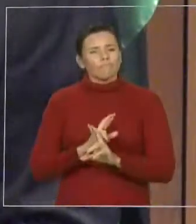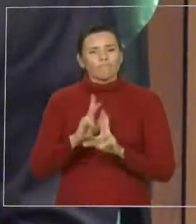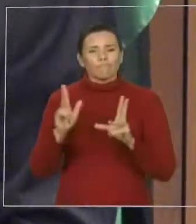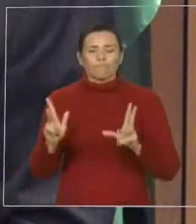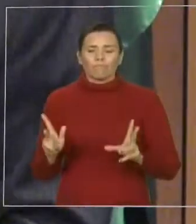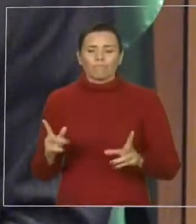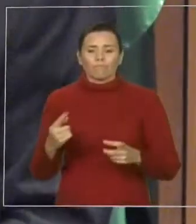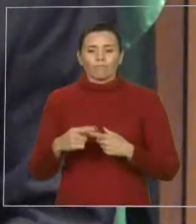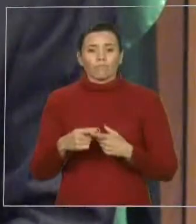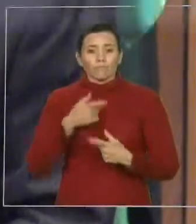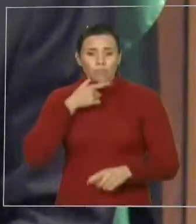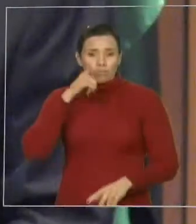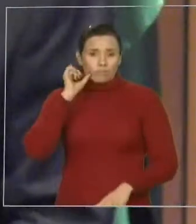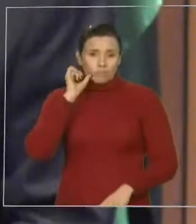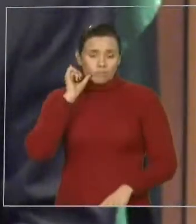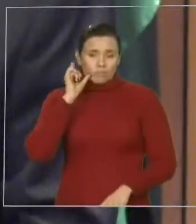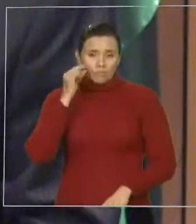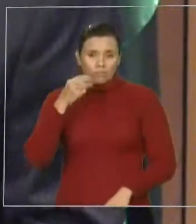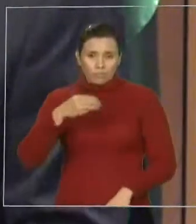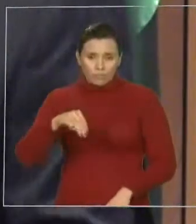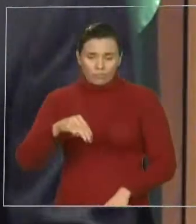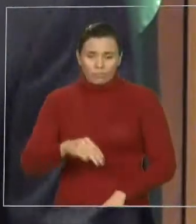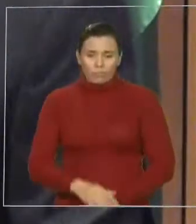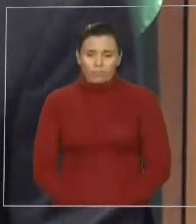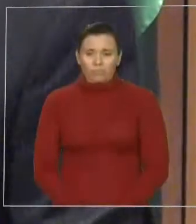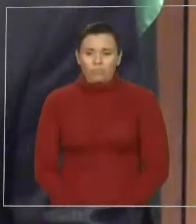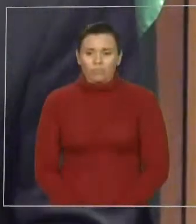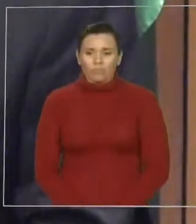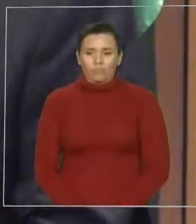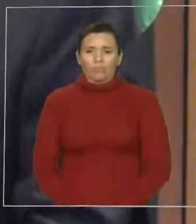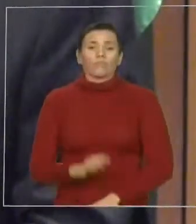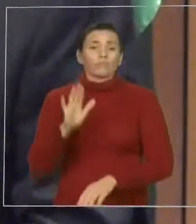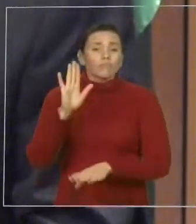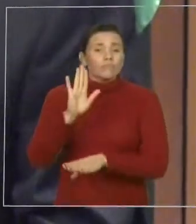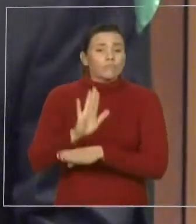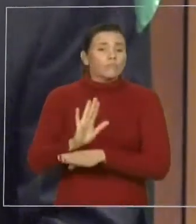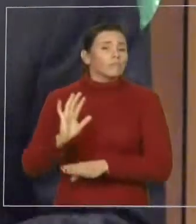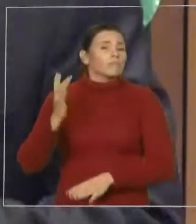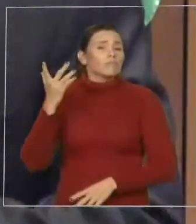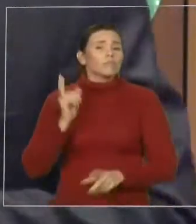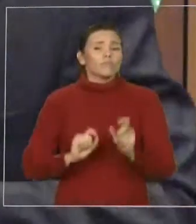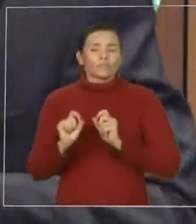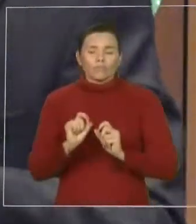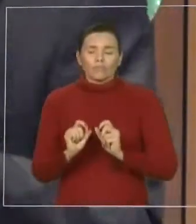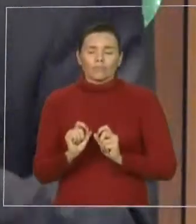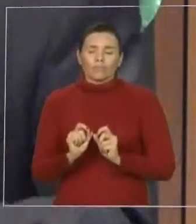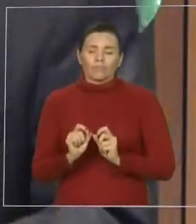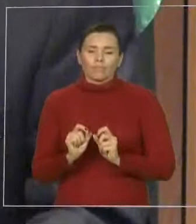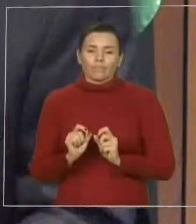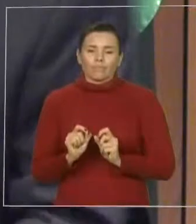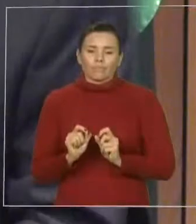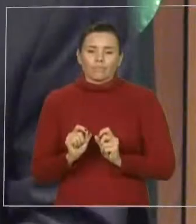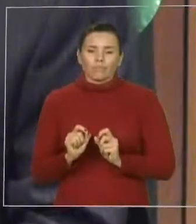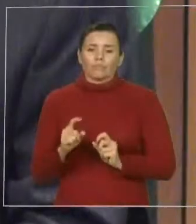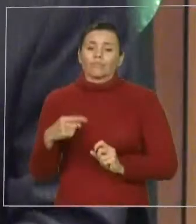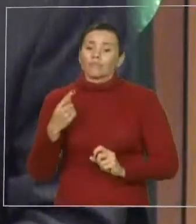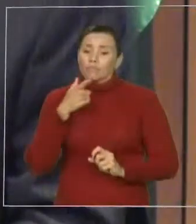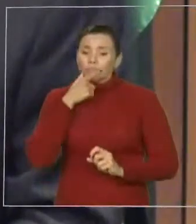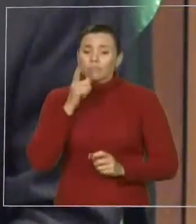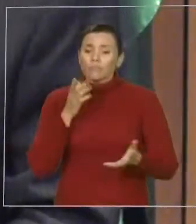no dia de ontem, em sessão, ontem na parte da tarde, nós aprovamos